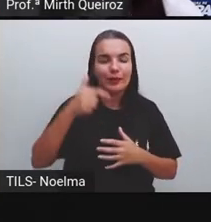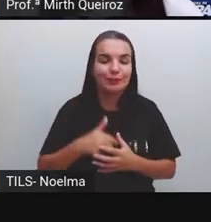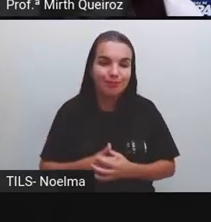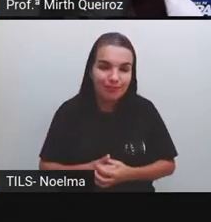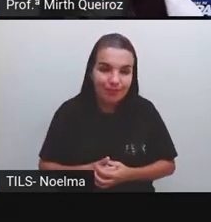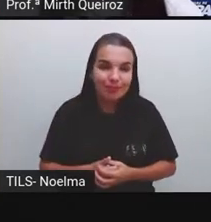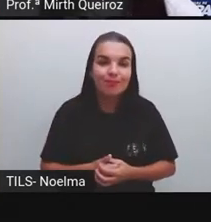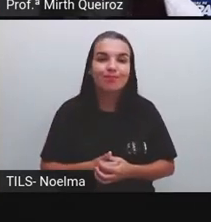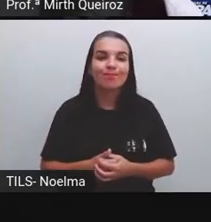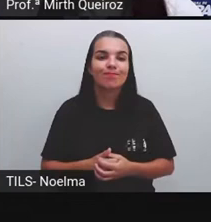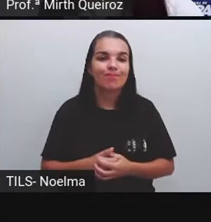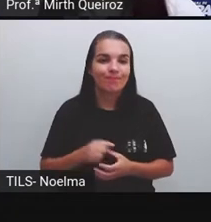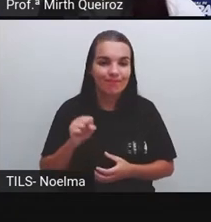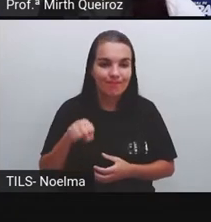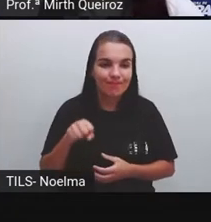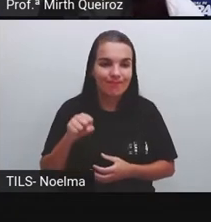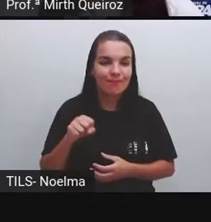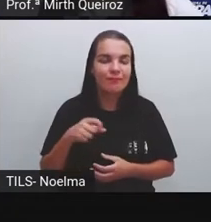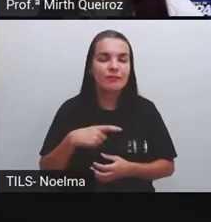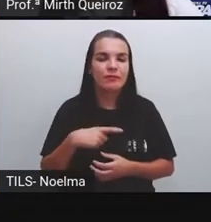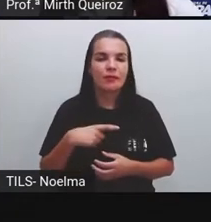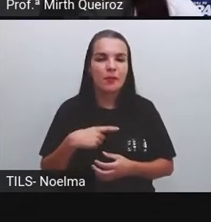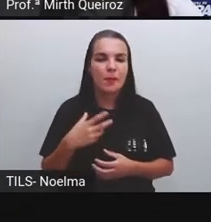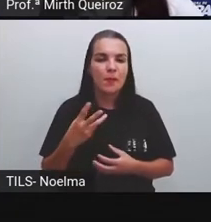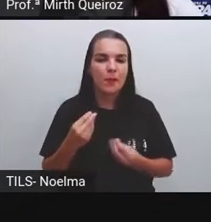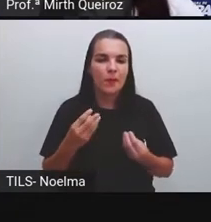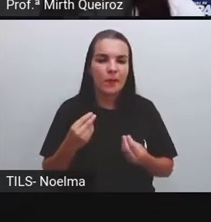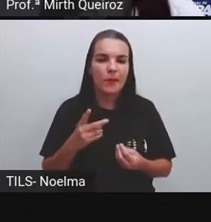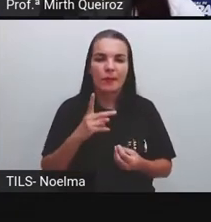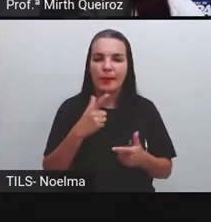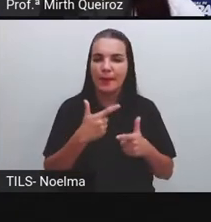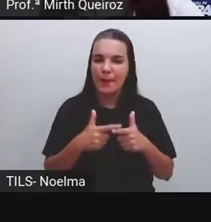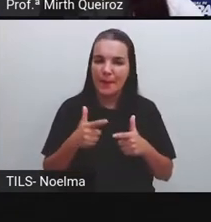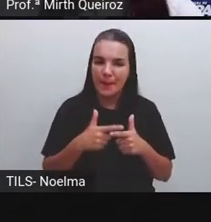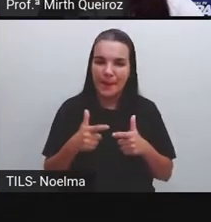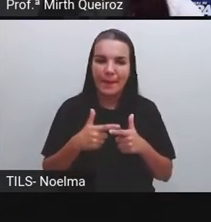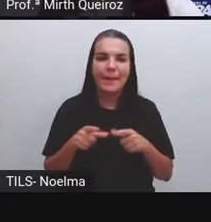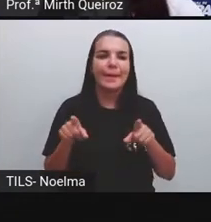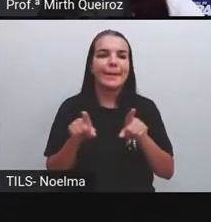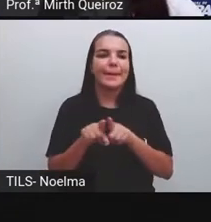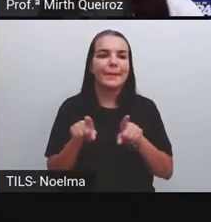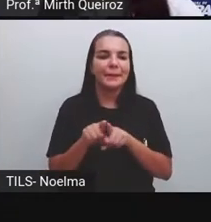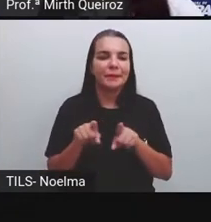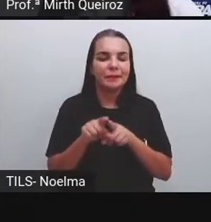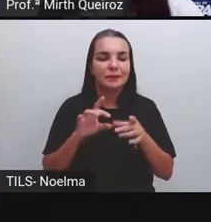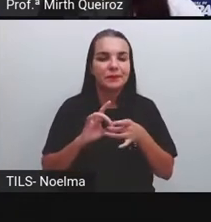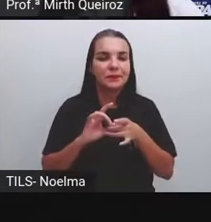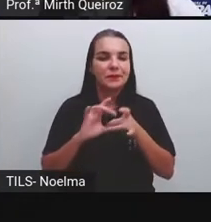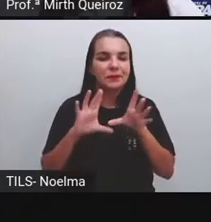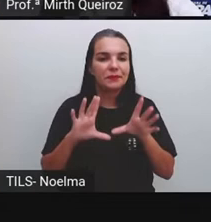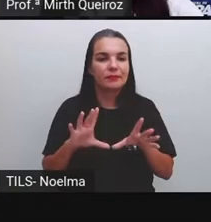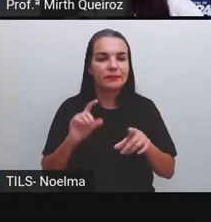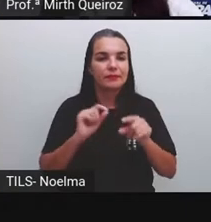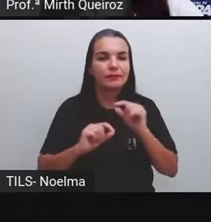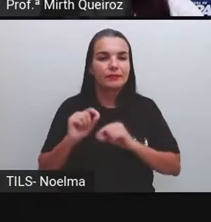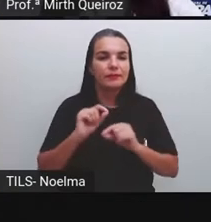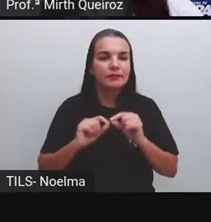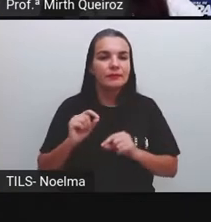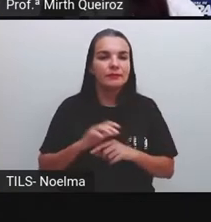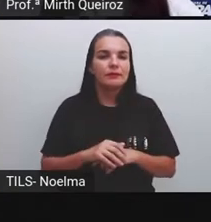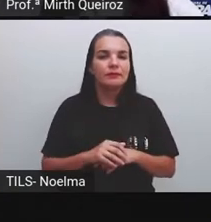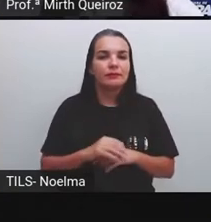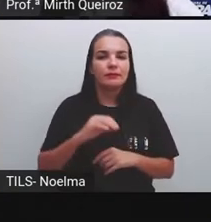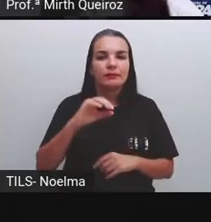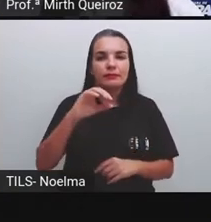gás carbônico, né? Que provoca o efeito estufa. Libera também o enxofre, né? O